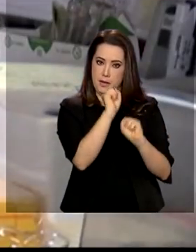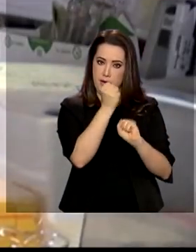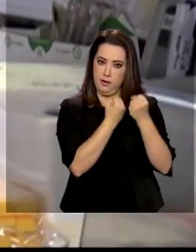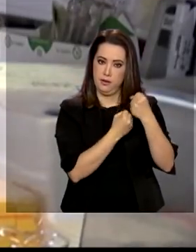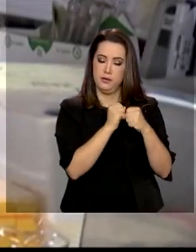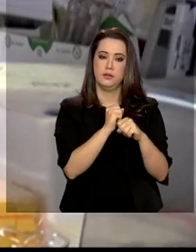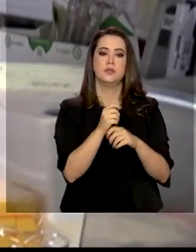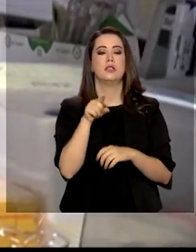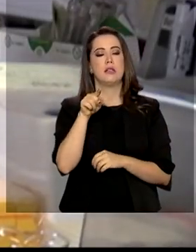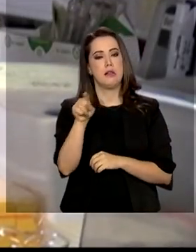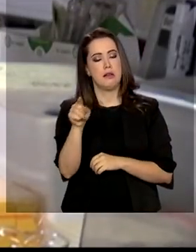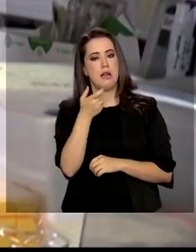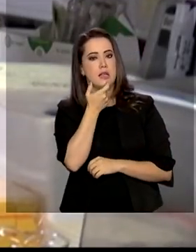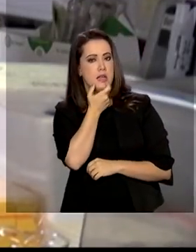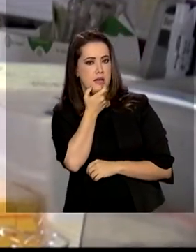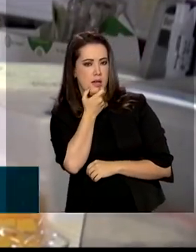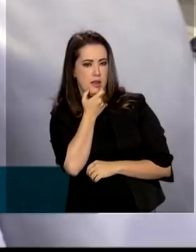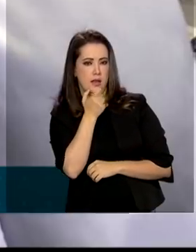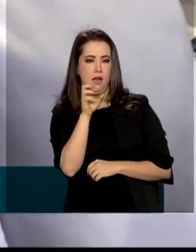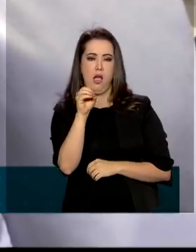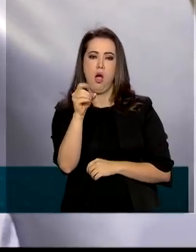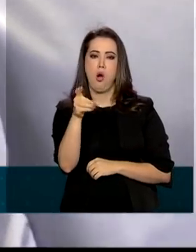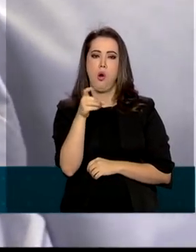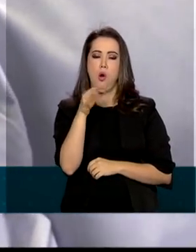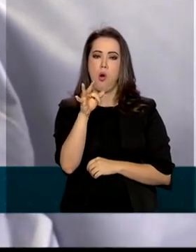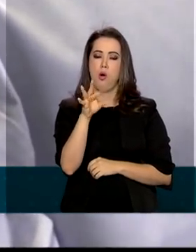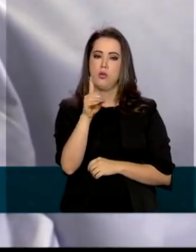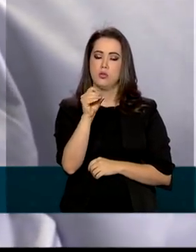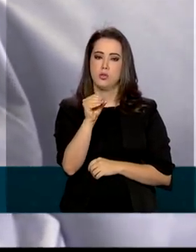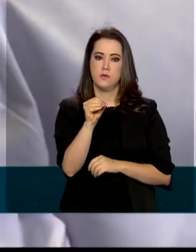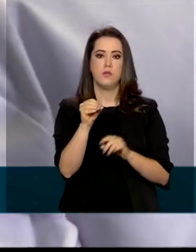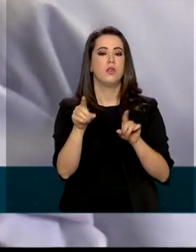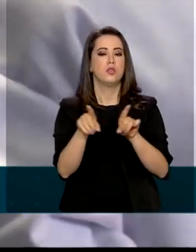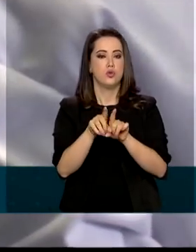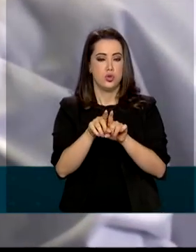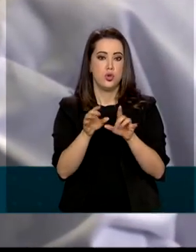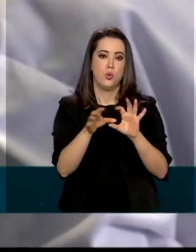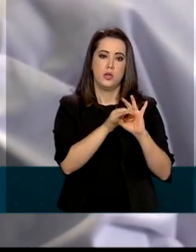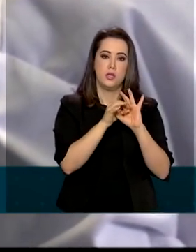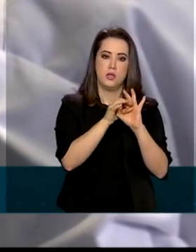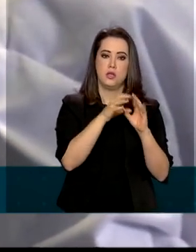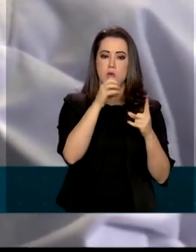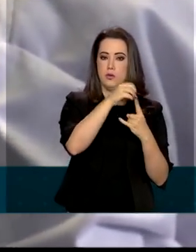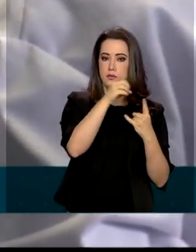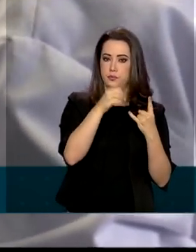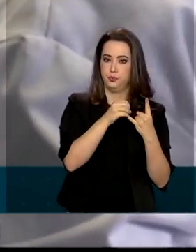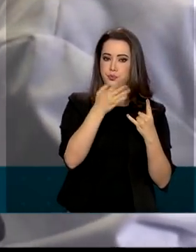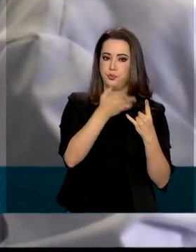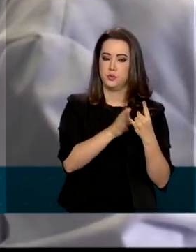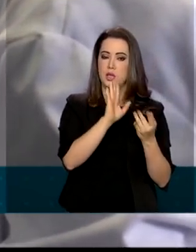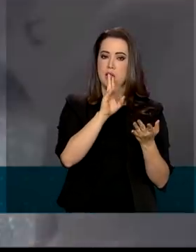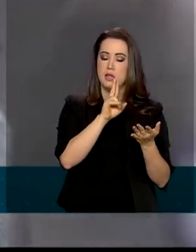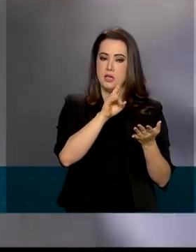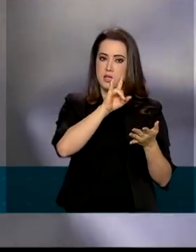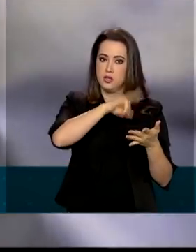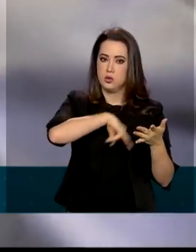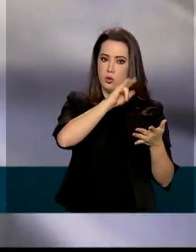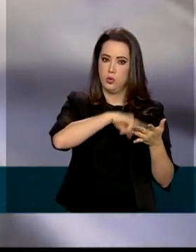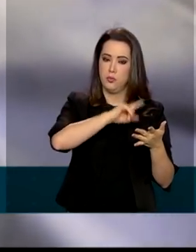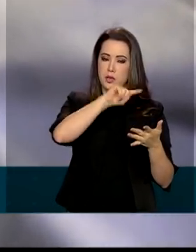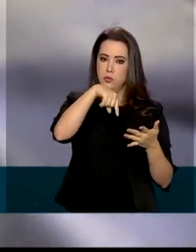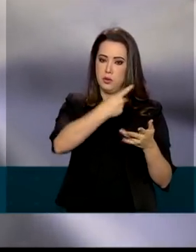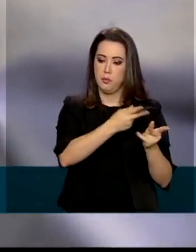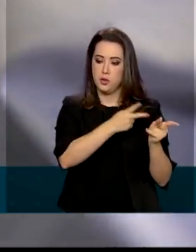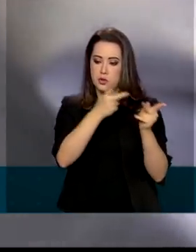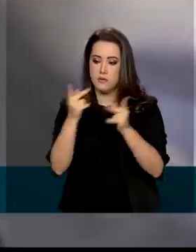Universidade de Oxford, na Inglaterra, em parceria com a Fundação Oswaldo Cruz, no Brasil. Essa certificação após inspeção técnica